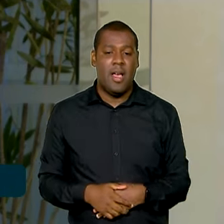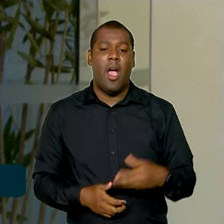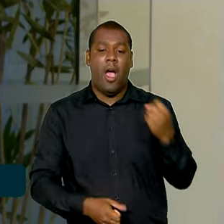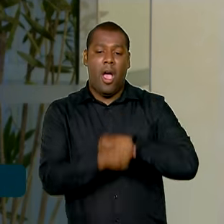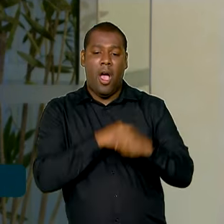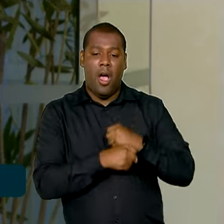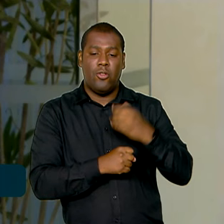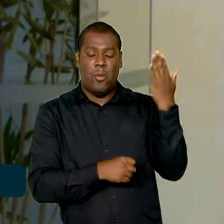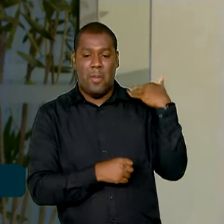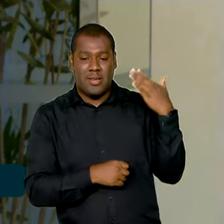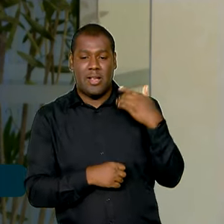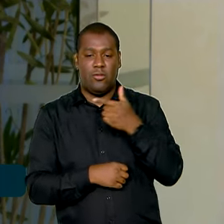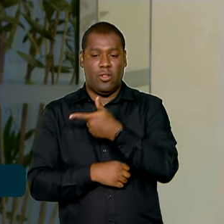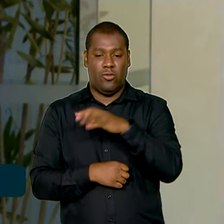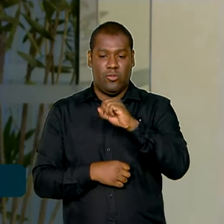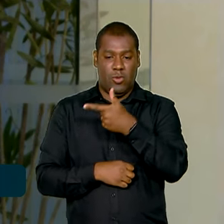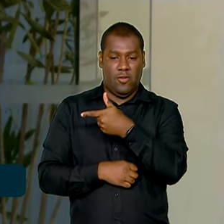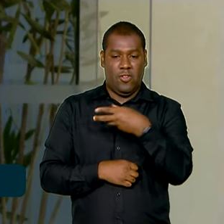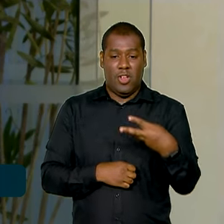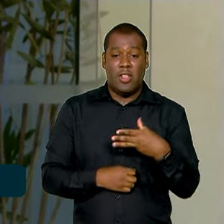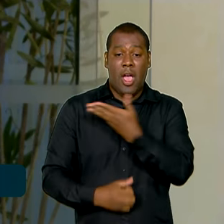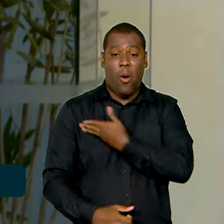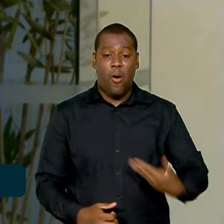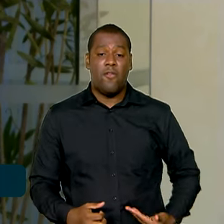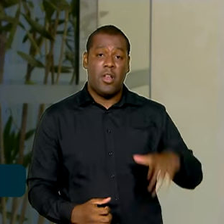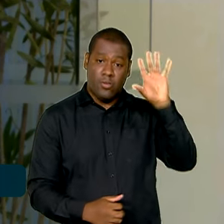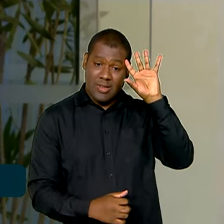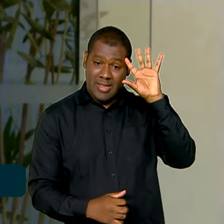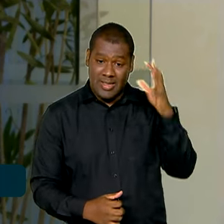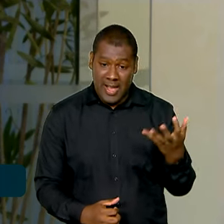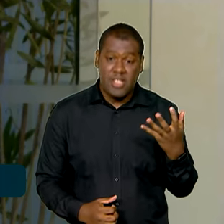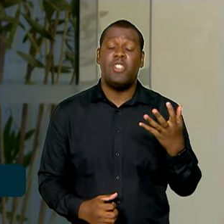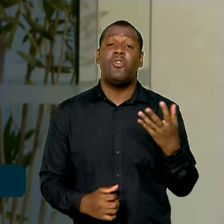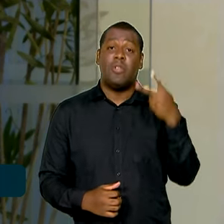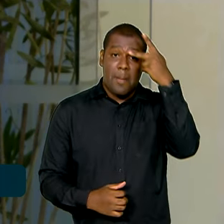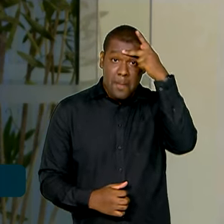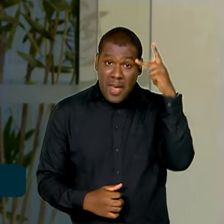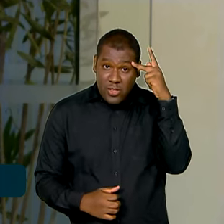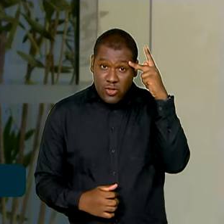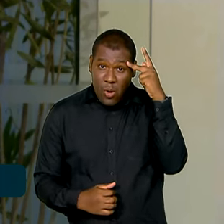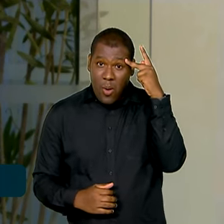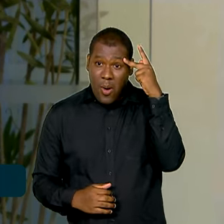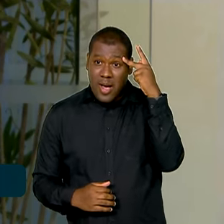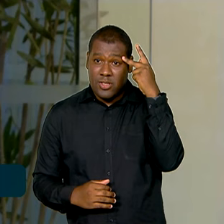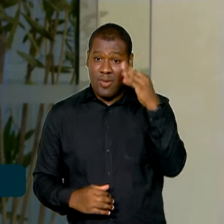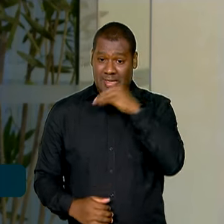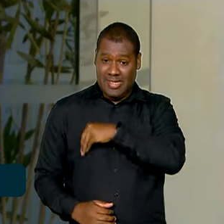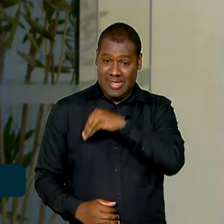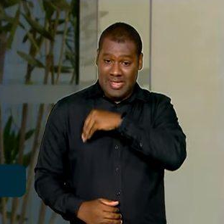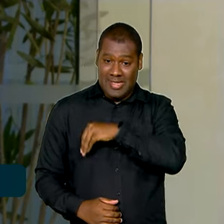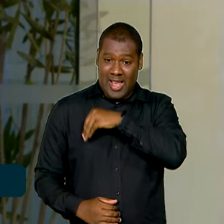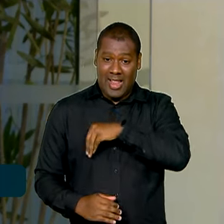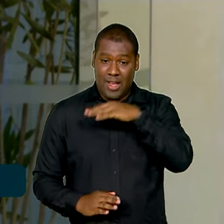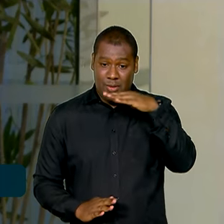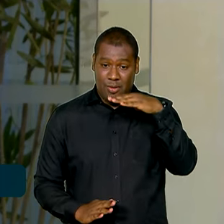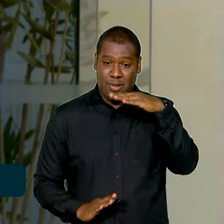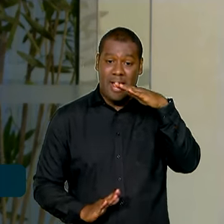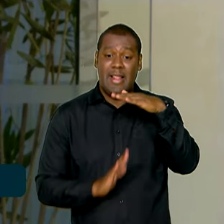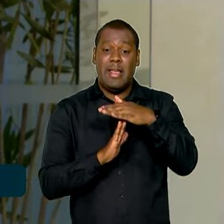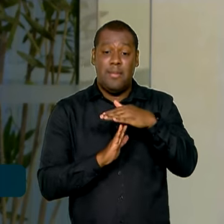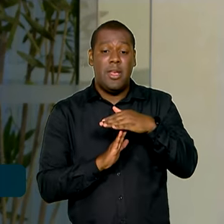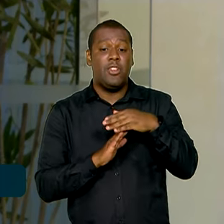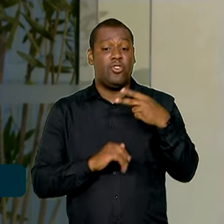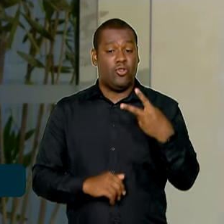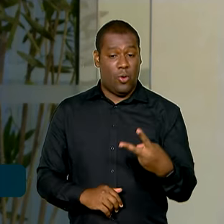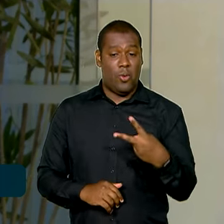decidiu isentar do pagamento do imposto de renda quem ganha até dois salários mínimos. Então, na prática, quem ganhava até